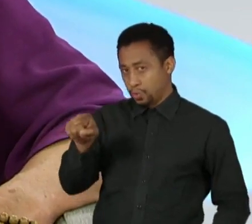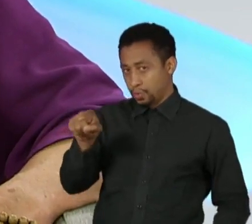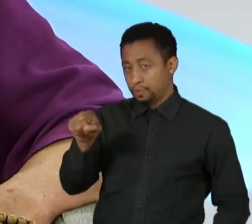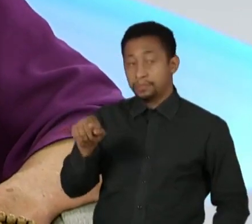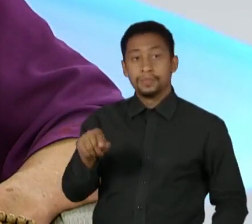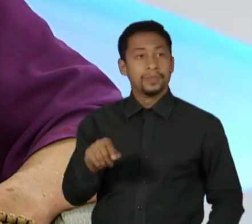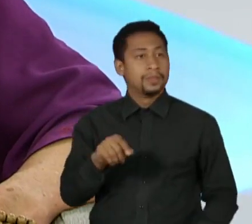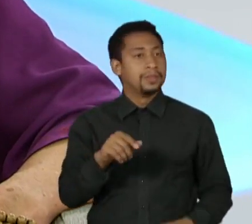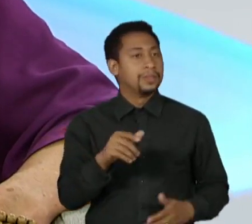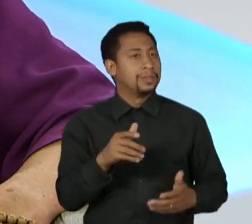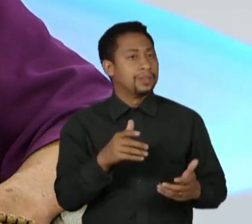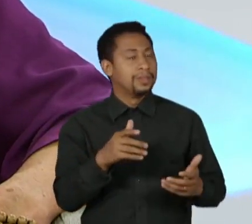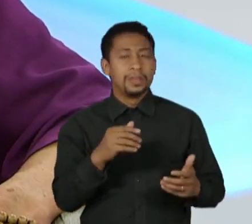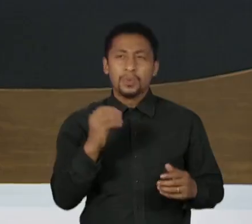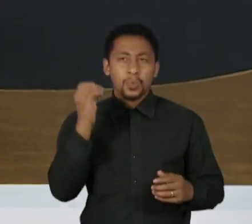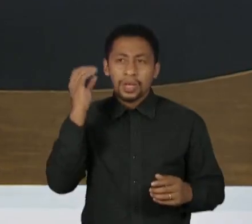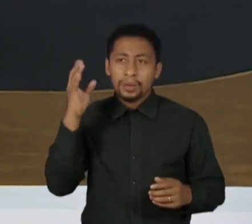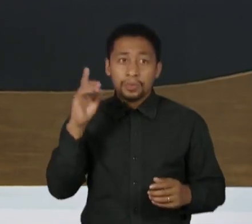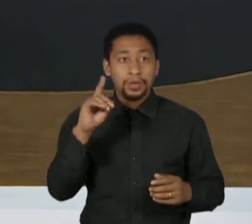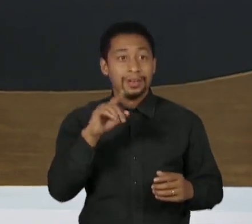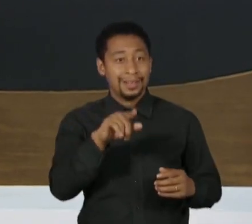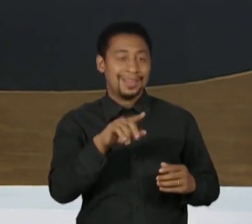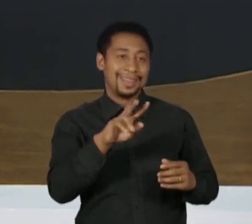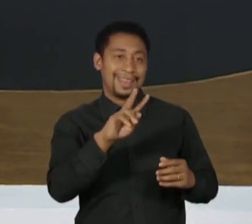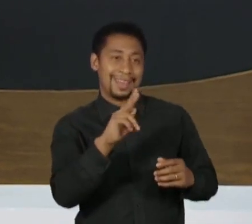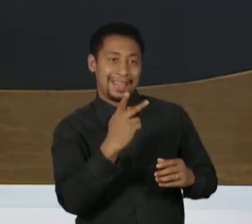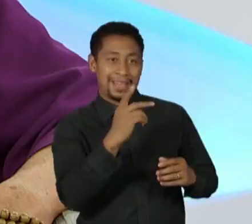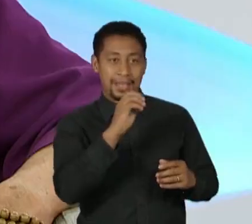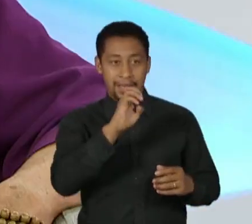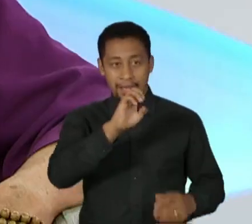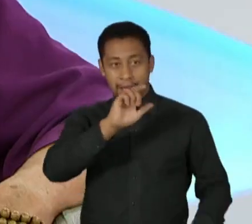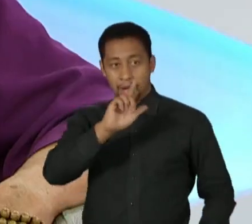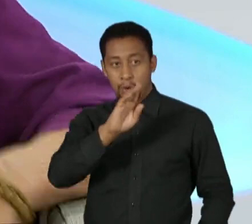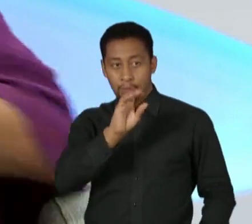Forma d'água. Hellboy. A forma d'água.